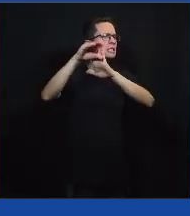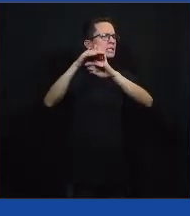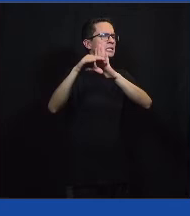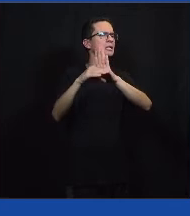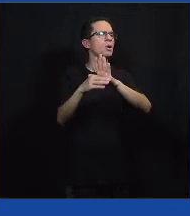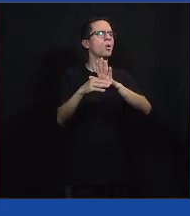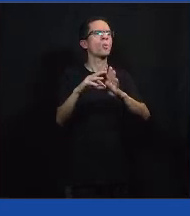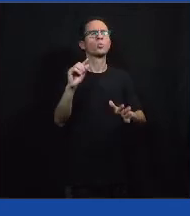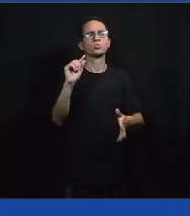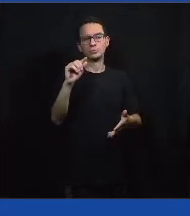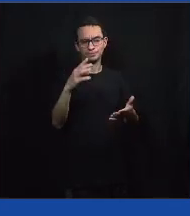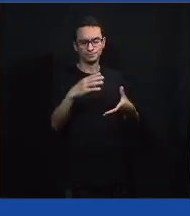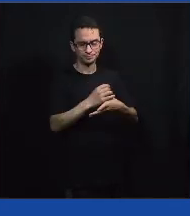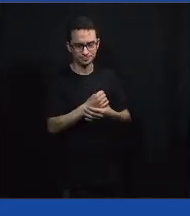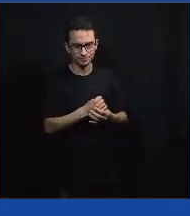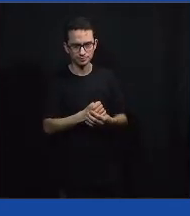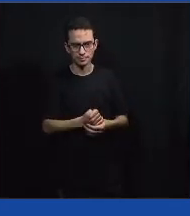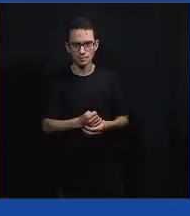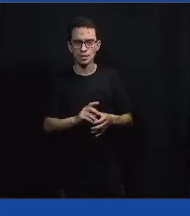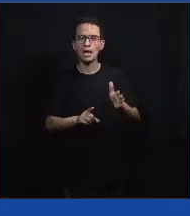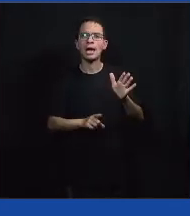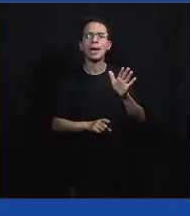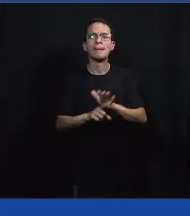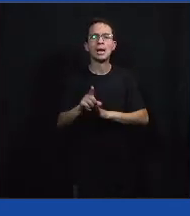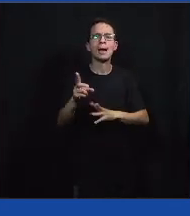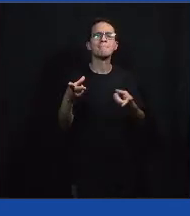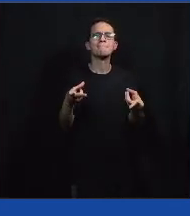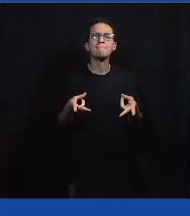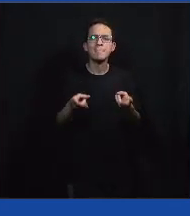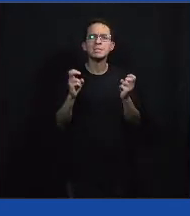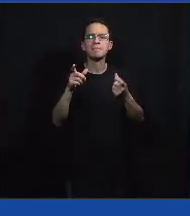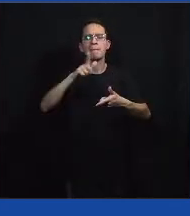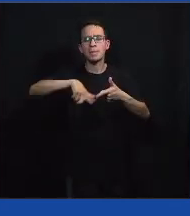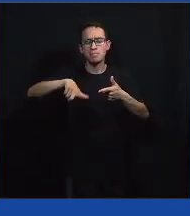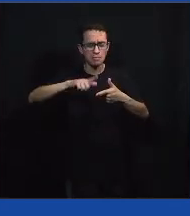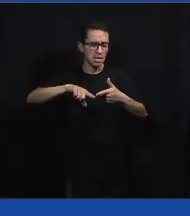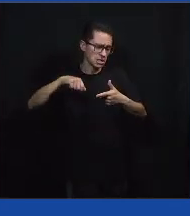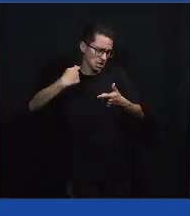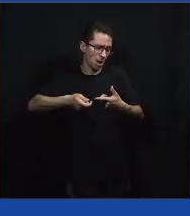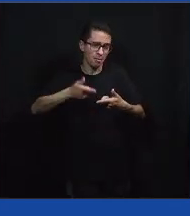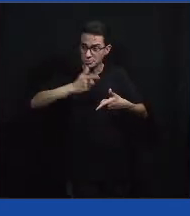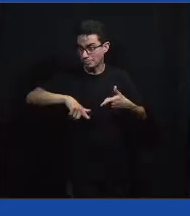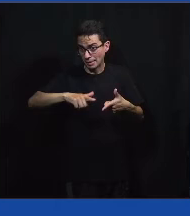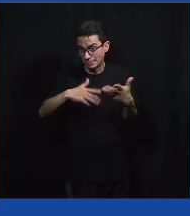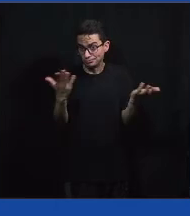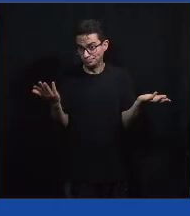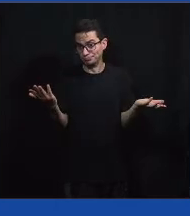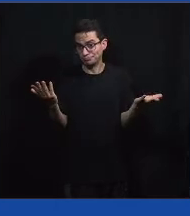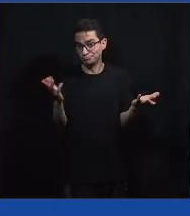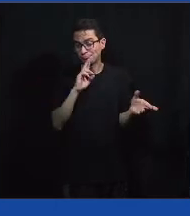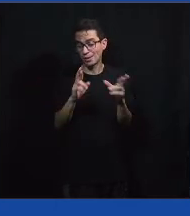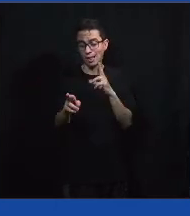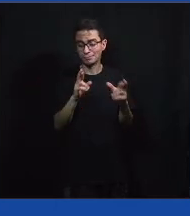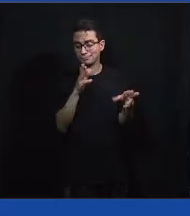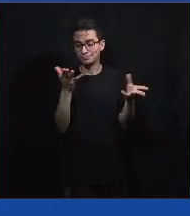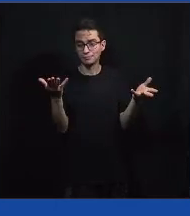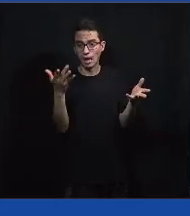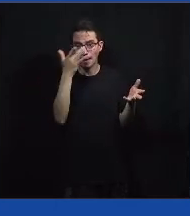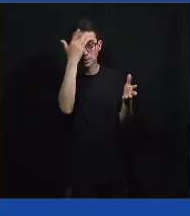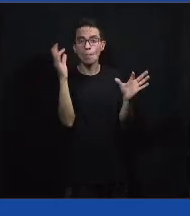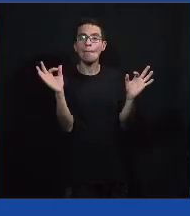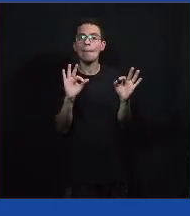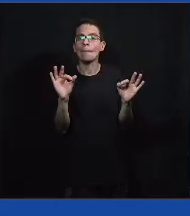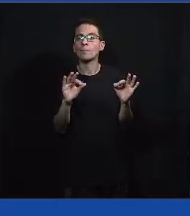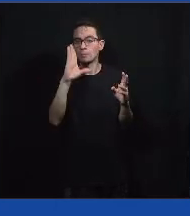é, basicamente, quem que está enxergando esse problema como um problema, quem está priorizando esse problema para resolver. Pode ser que ninguém esteja